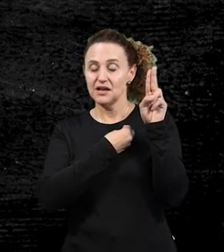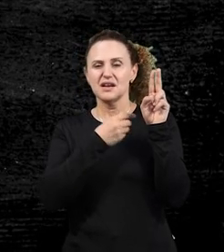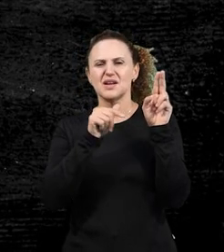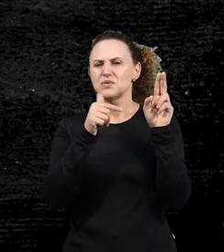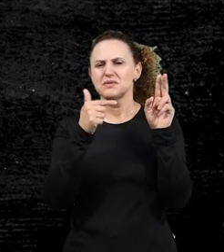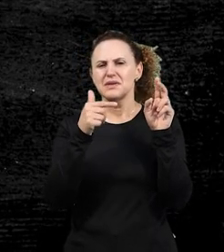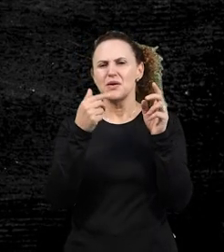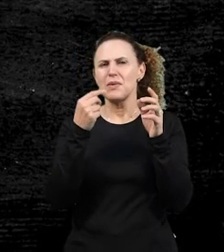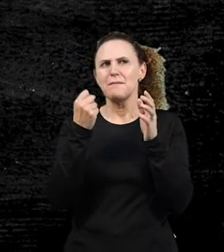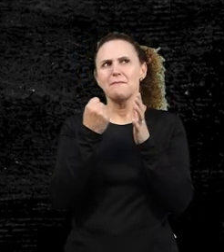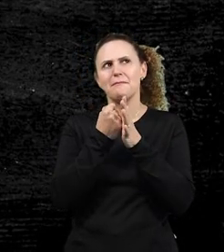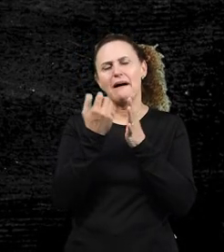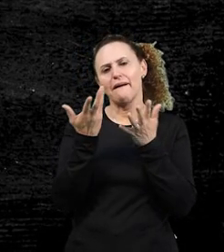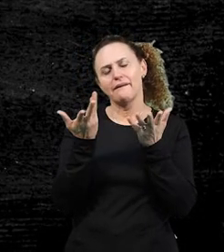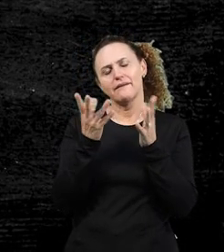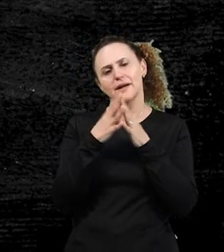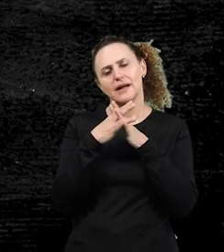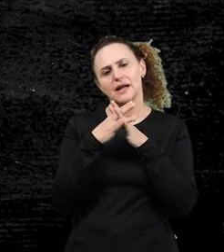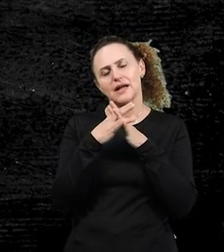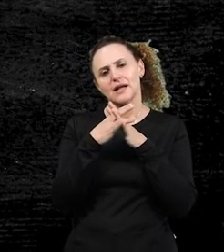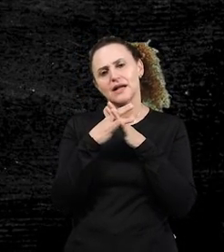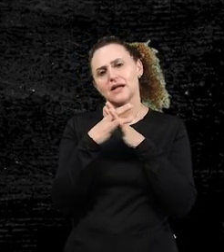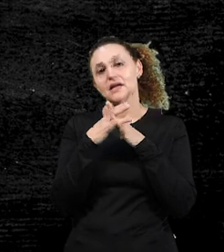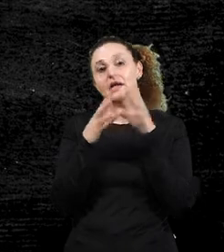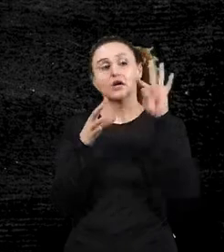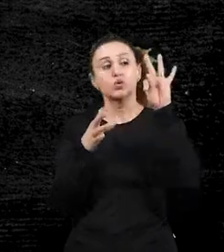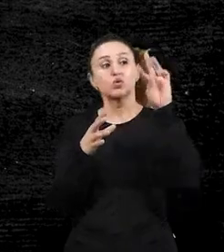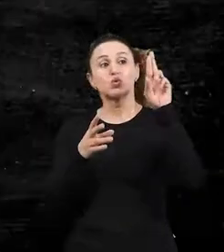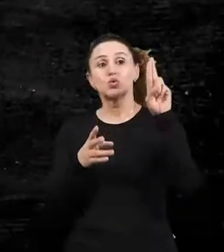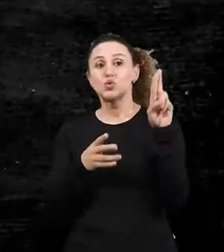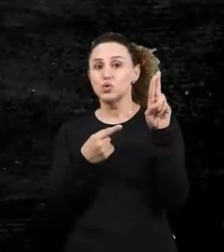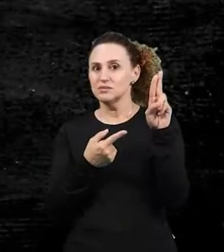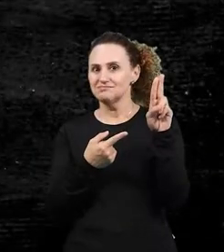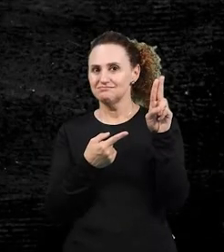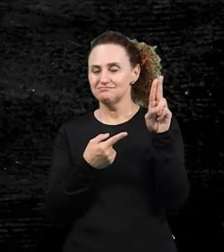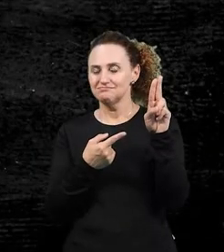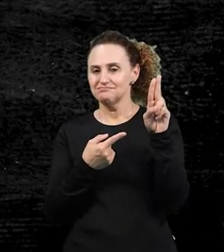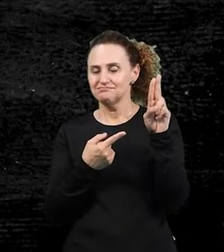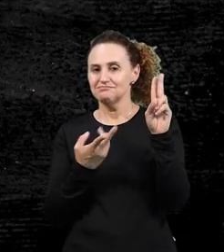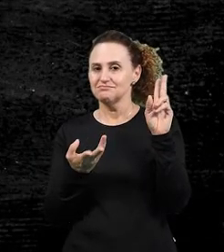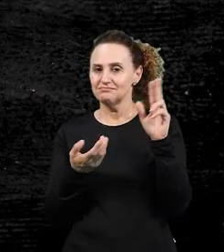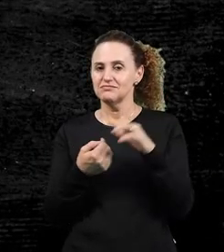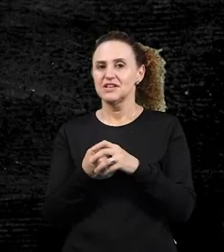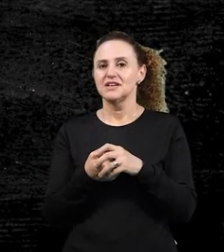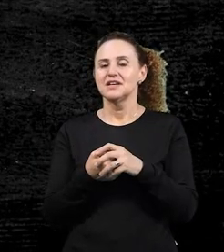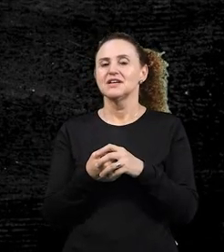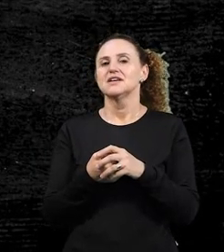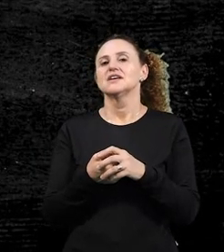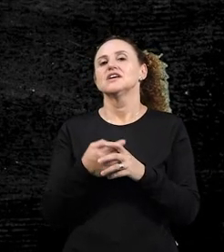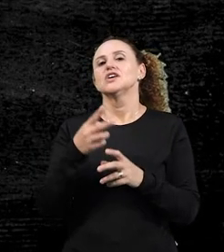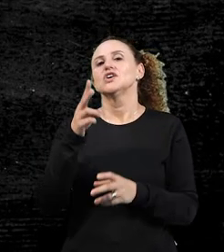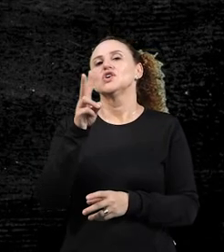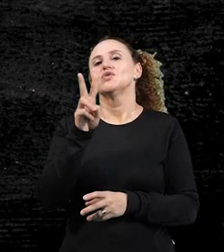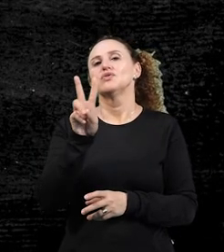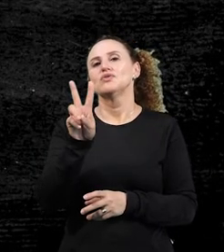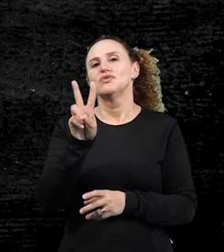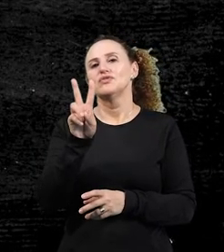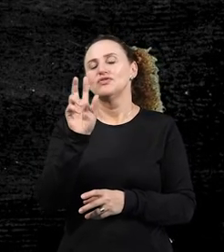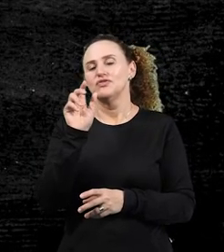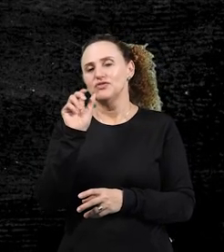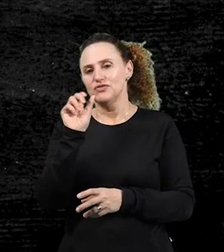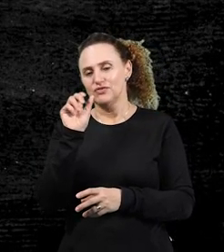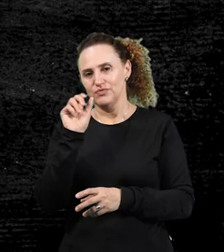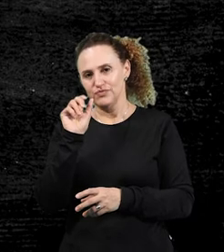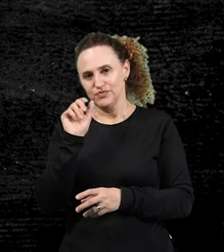cantas, tá? Mas, no tu cantavas, o que que acontece? Nós temos o vá que vai